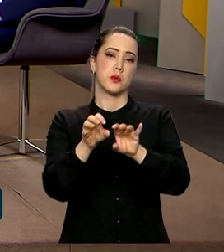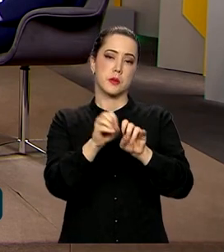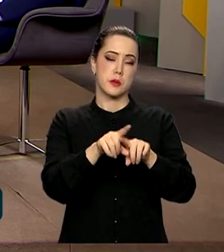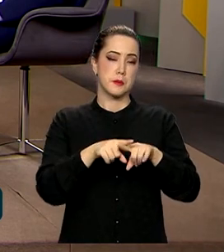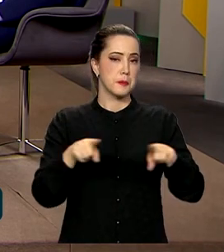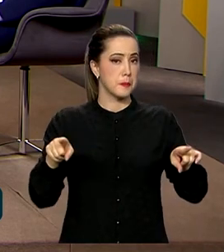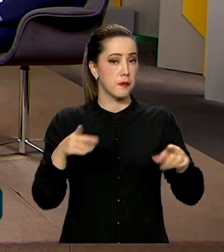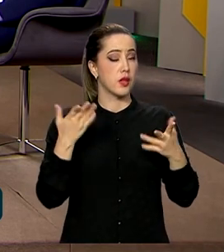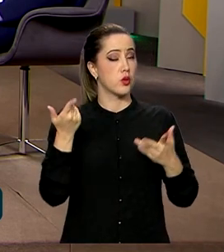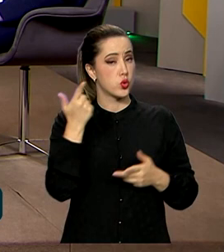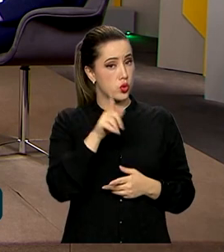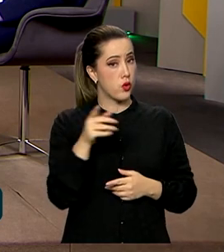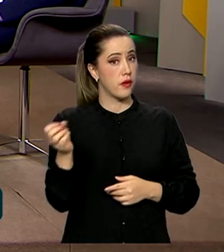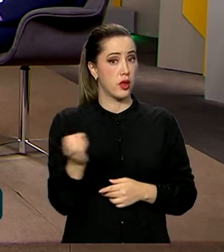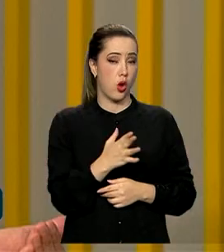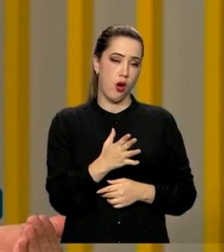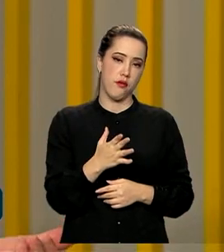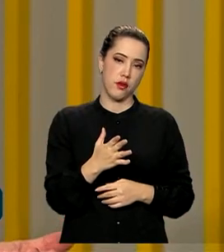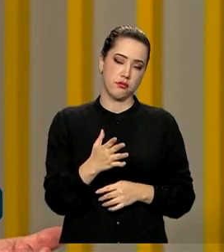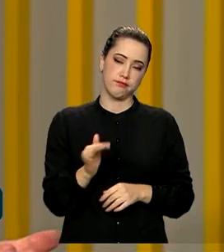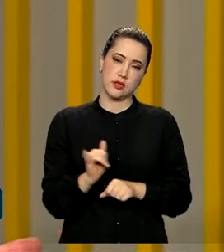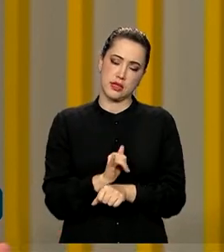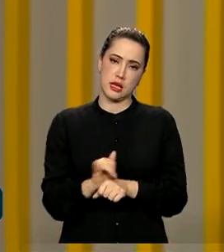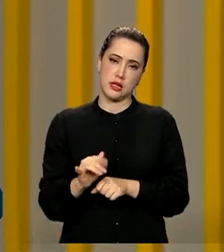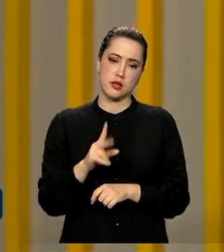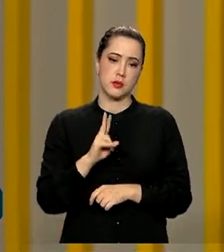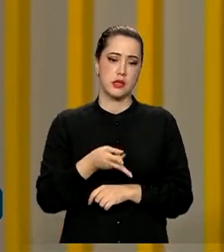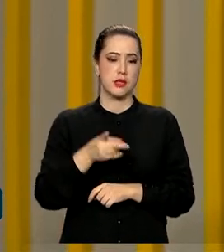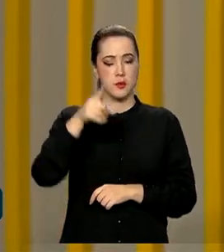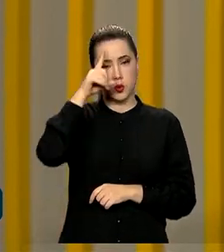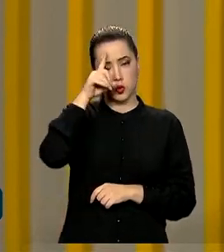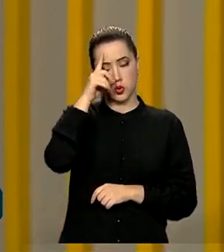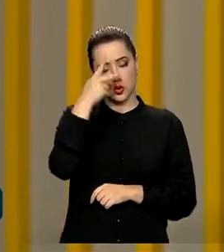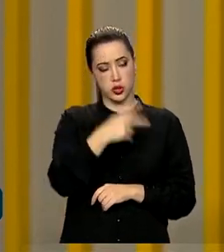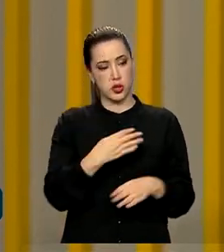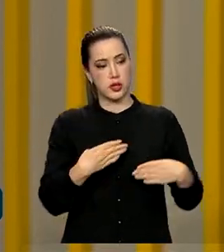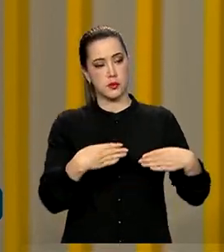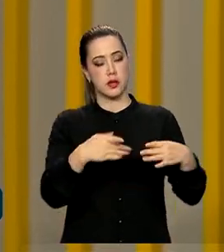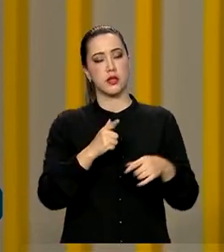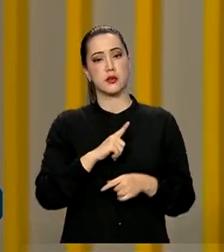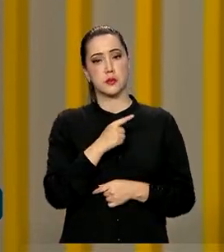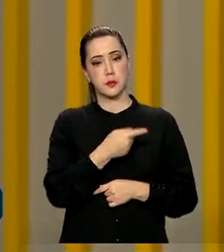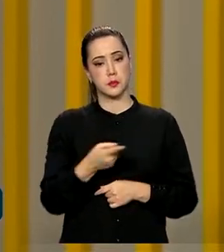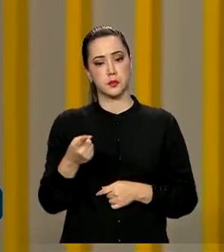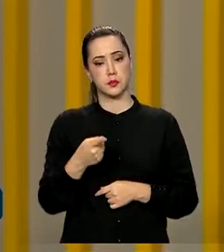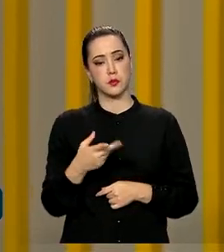Então, de novo, é uma coisa nova, mas isso acontece diariamente aqui na esplanada dos ministérios.